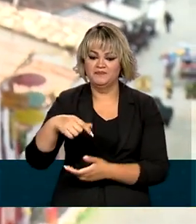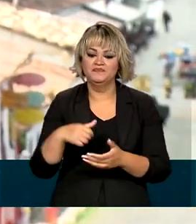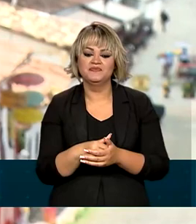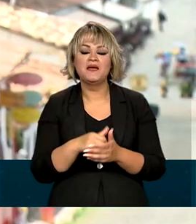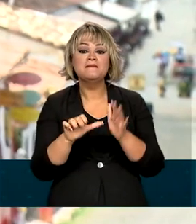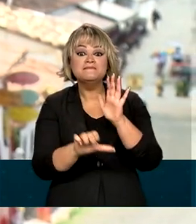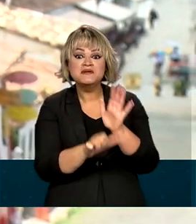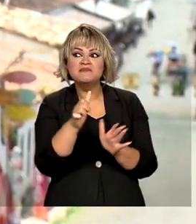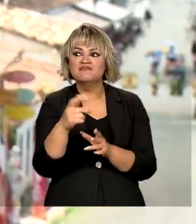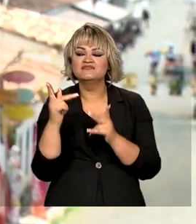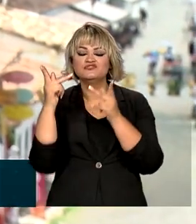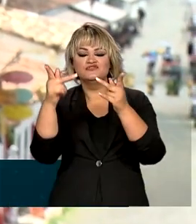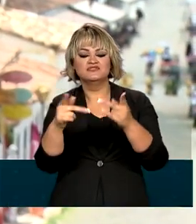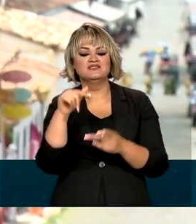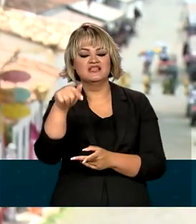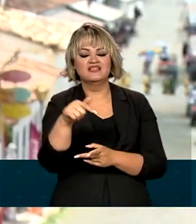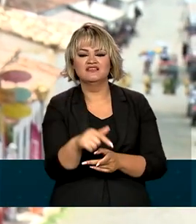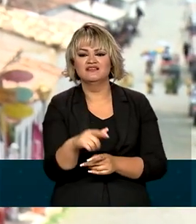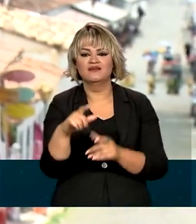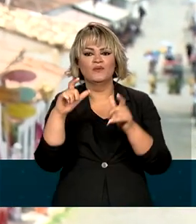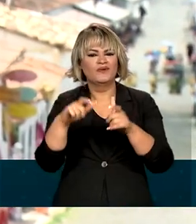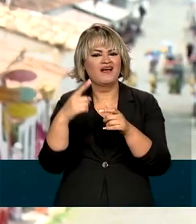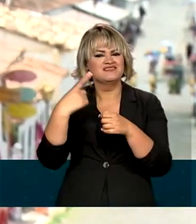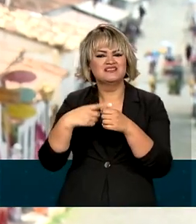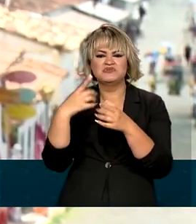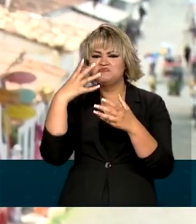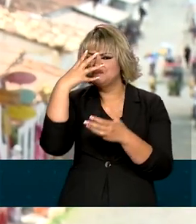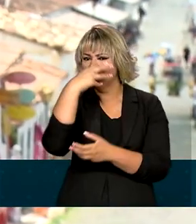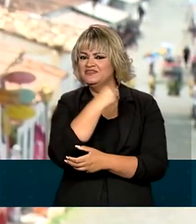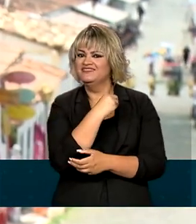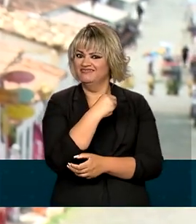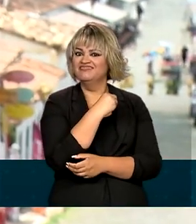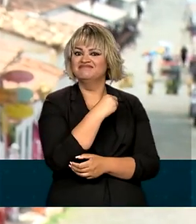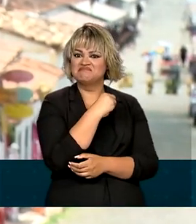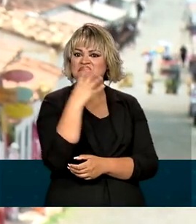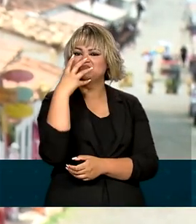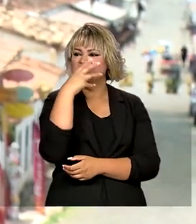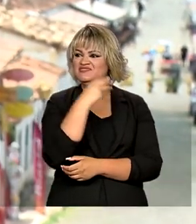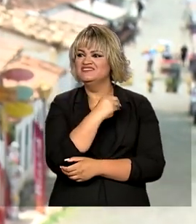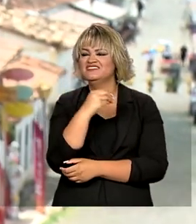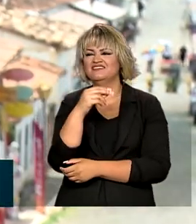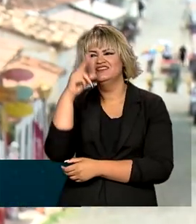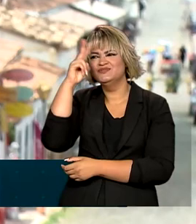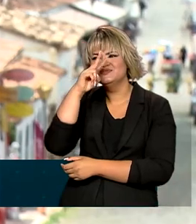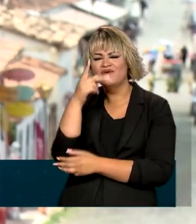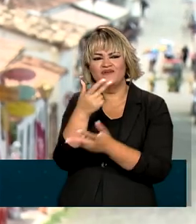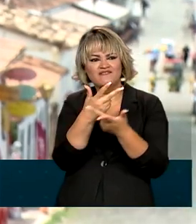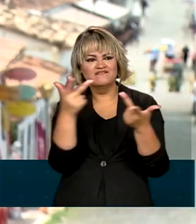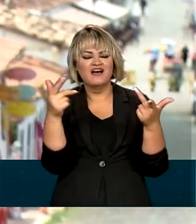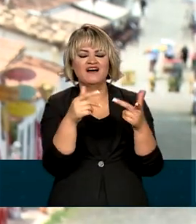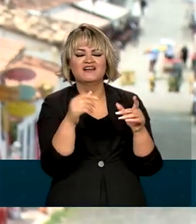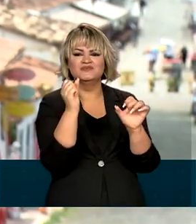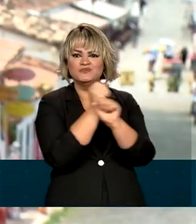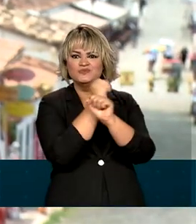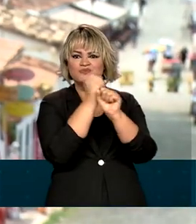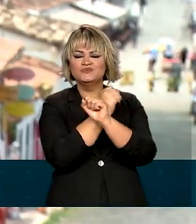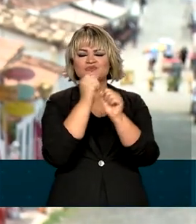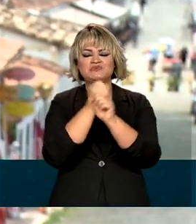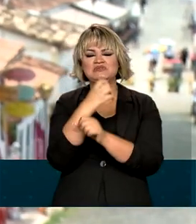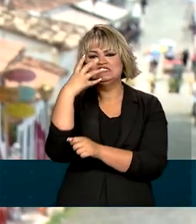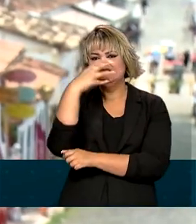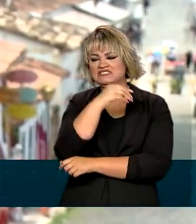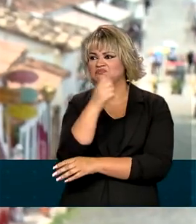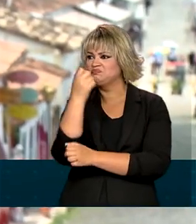a primeira vez que a gente vem, achei a cidade incrível, muito charmosa, com muita história, arquitetura linda, muita